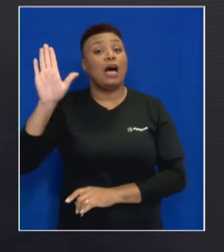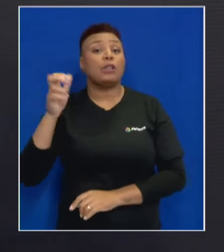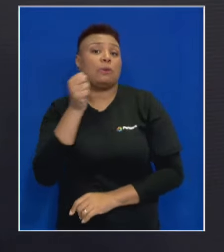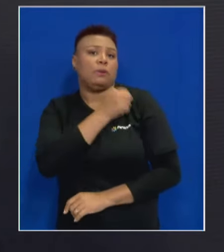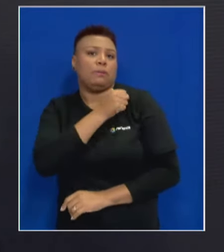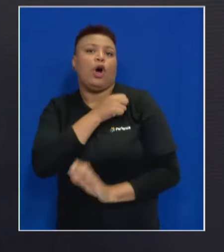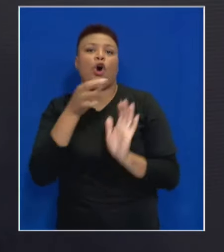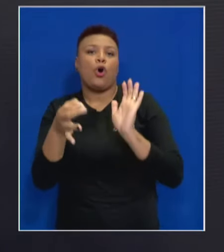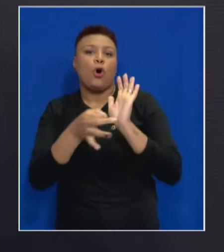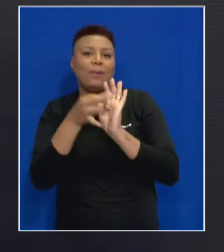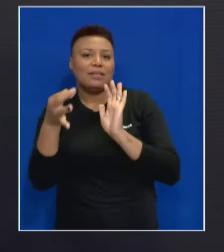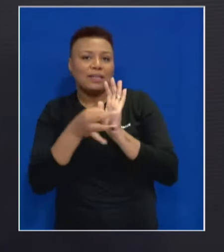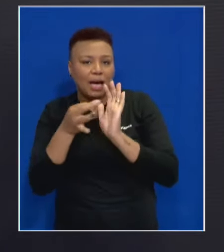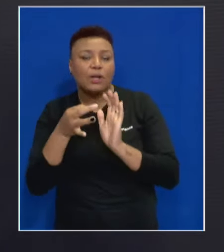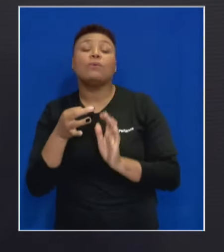comentário será da candidata Juliana Brizola.